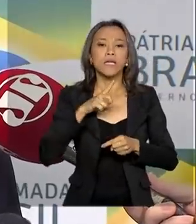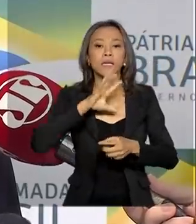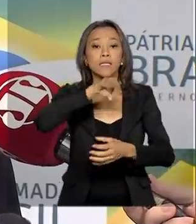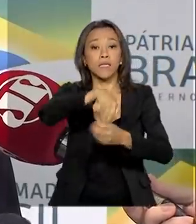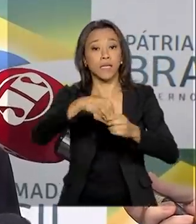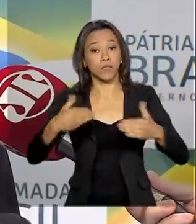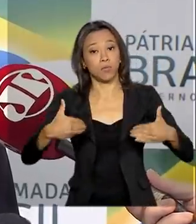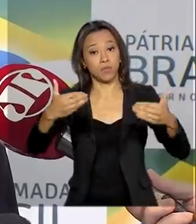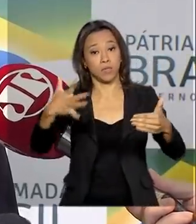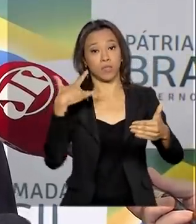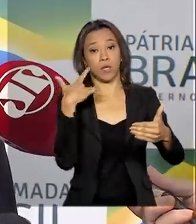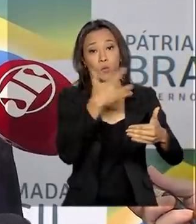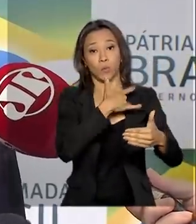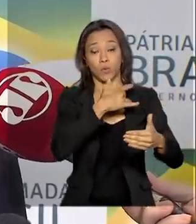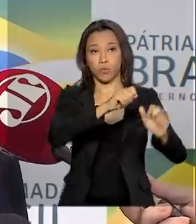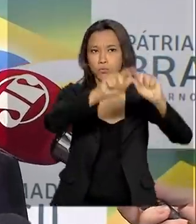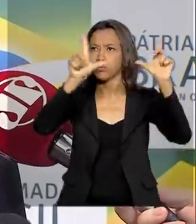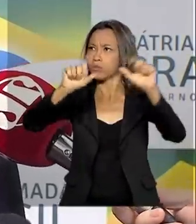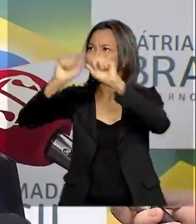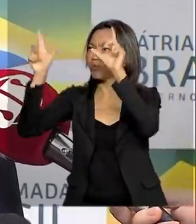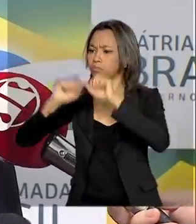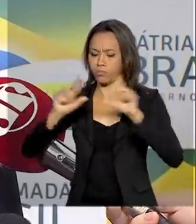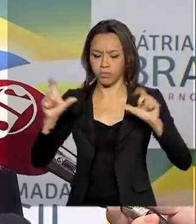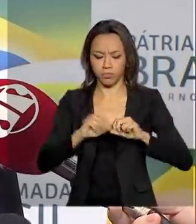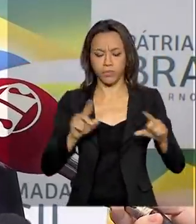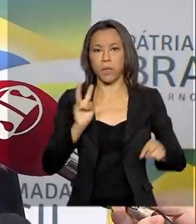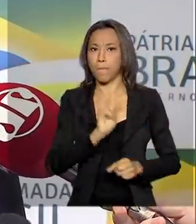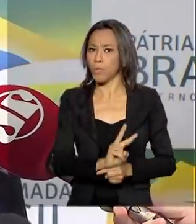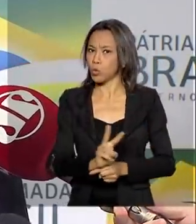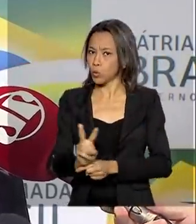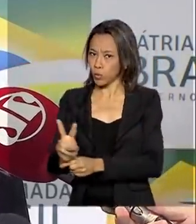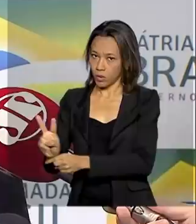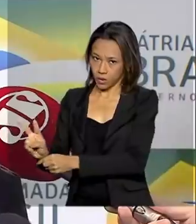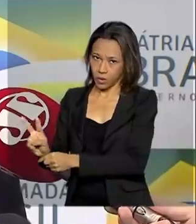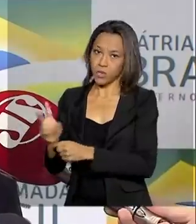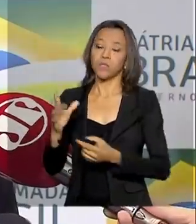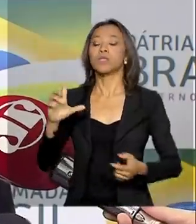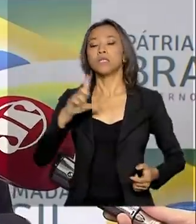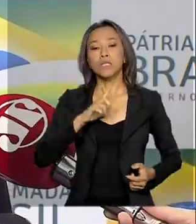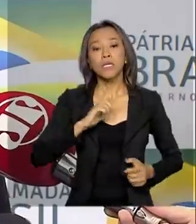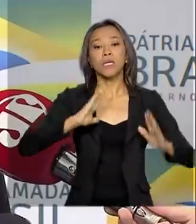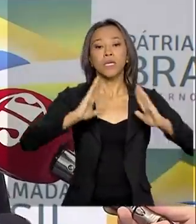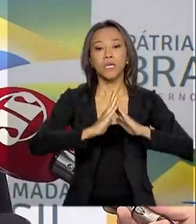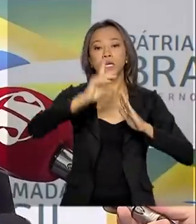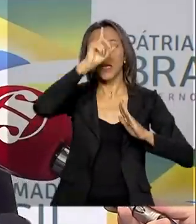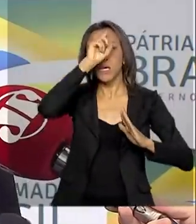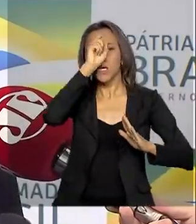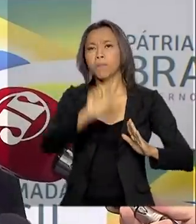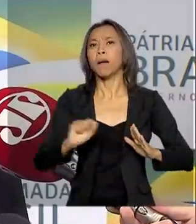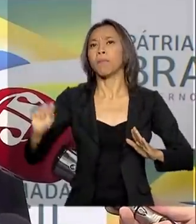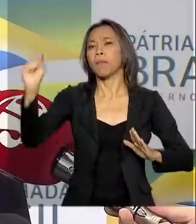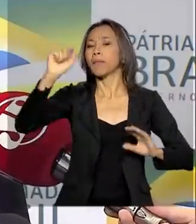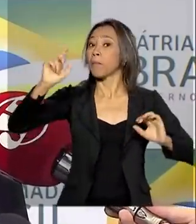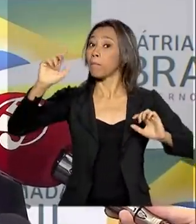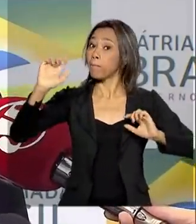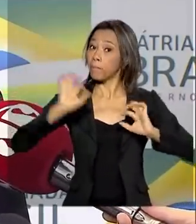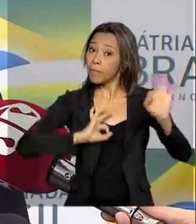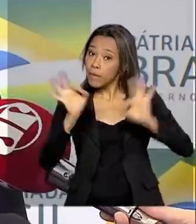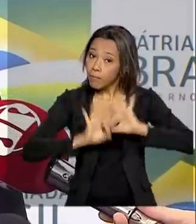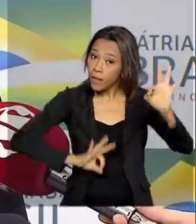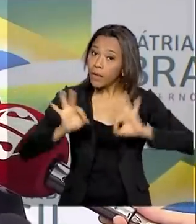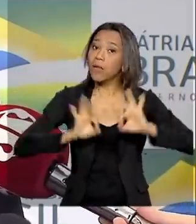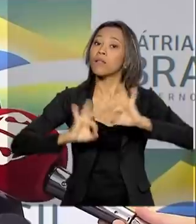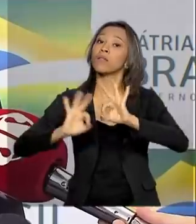Existem aqueles hospitais de referência, não me pergunto quais são, que eu também não sei agora, que estão preparados para receber pessoas que, por acaso,